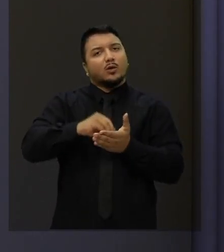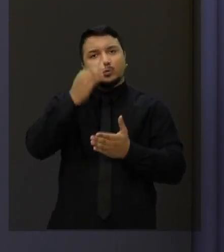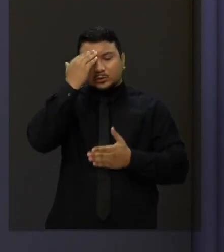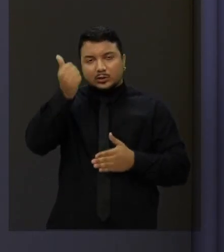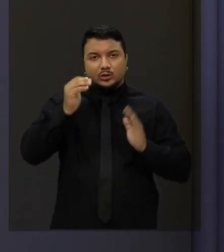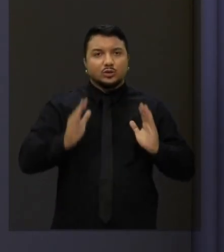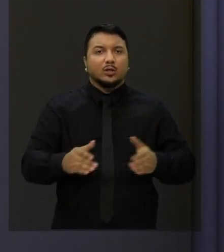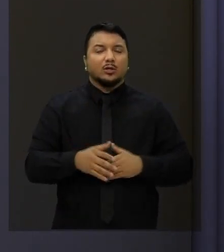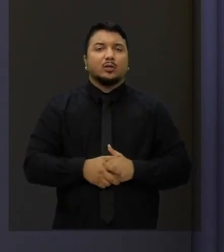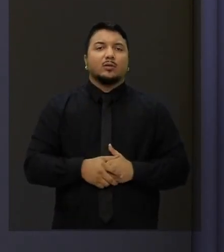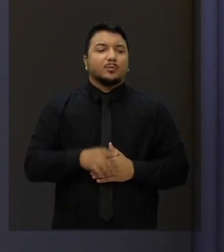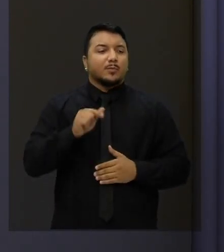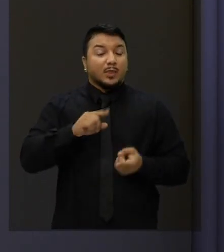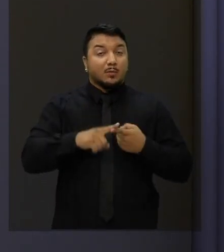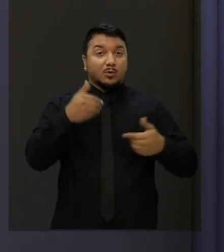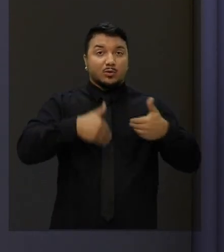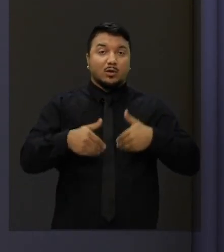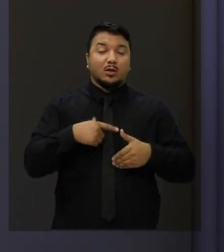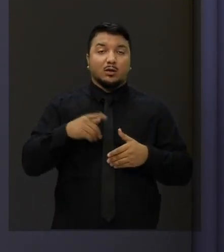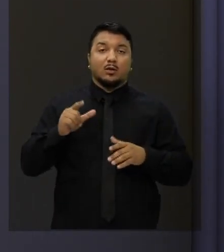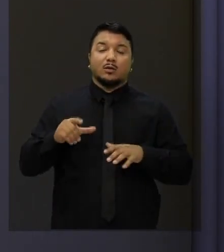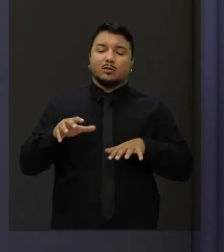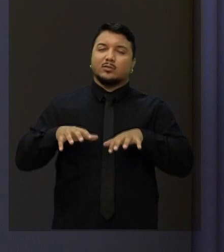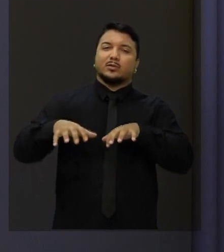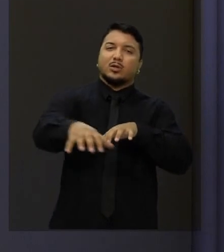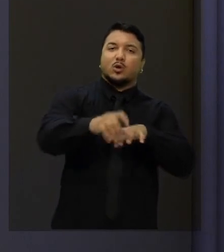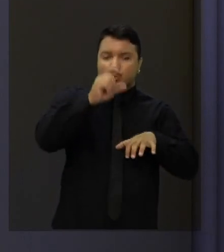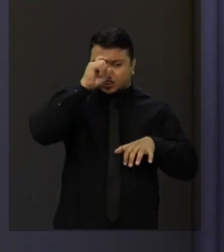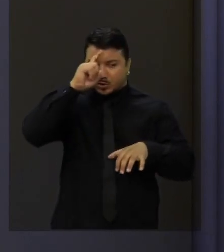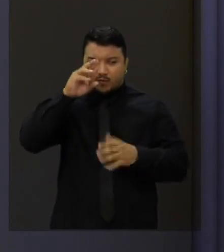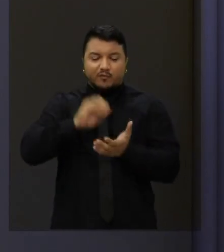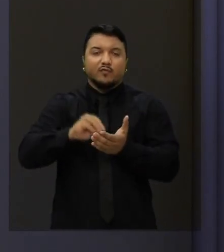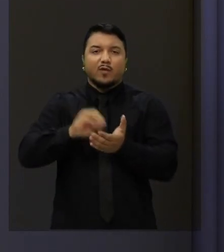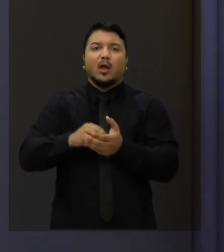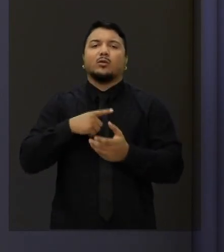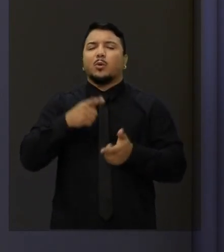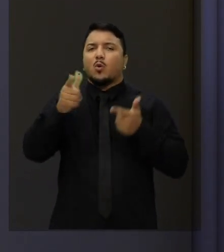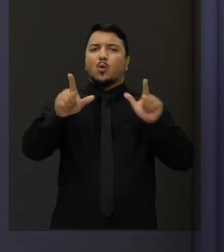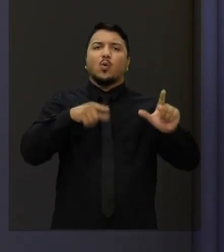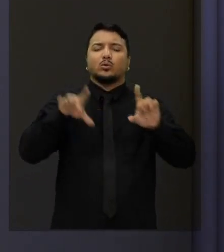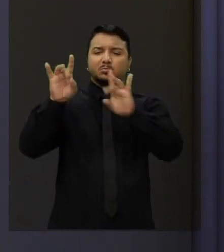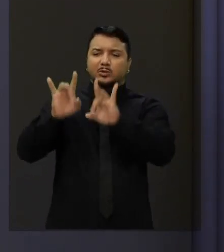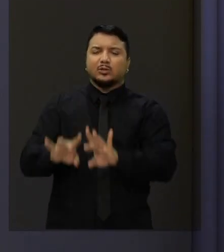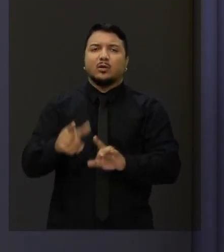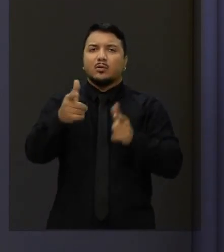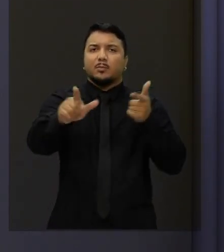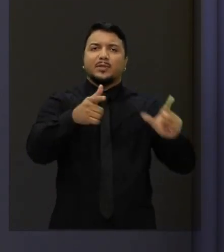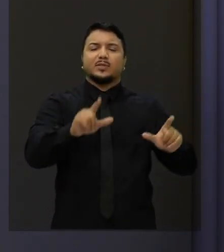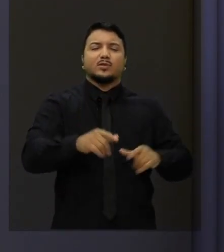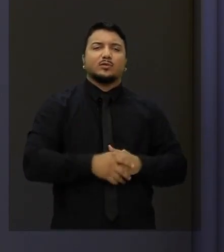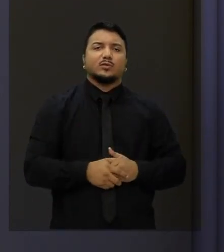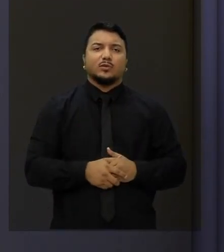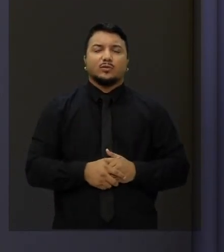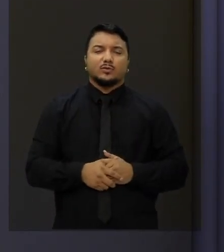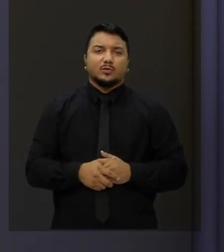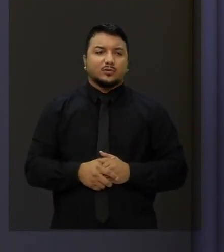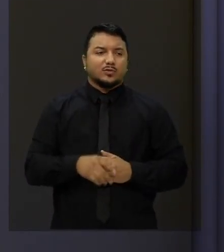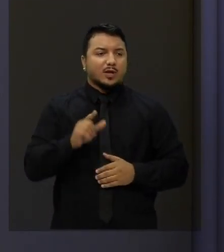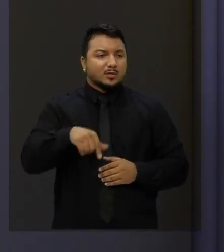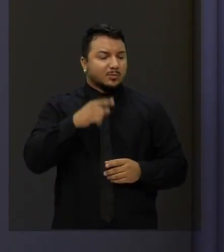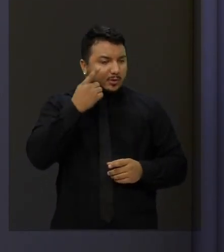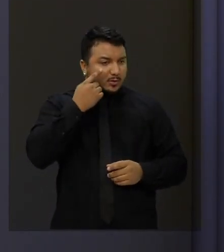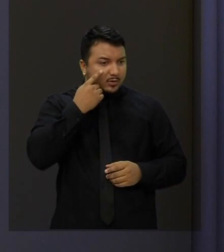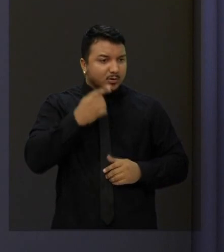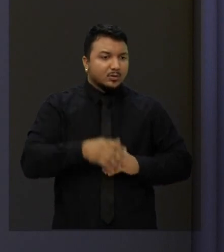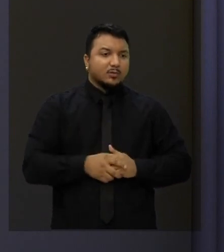Falta fazer o tratamento do câncer nesses hospitais regionais. Falta levar outras especialidades. É assim que eu quero, para que a gente possa avançar